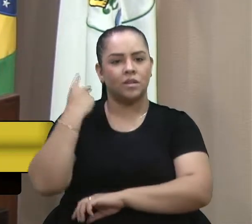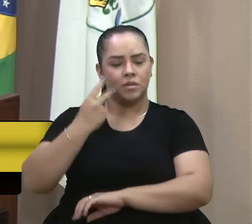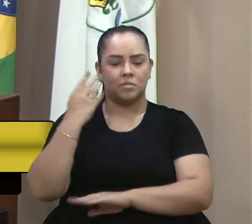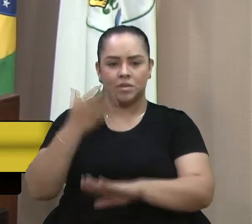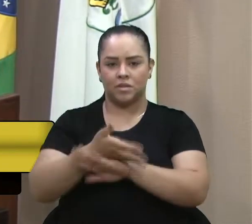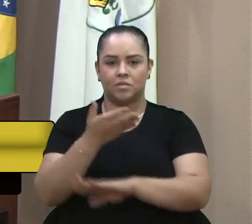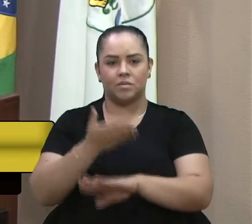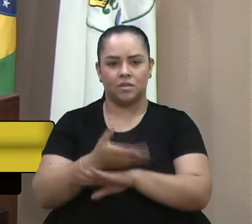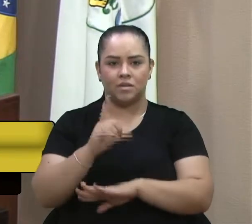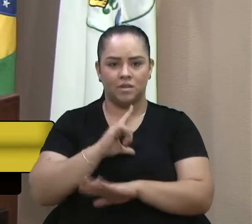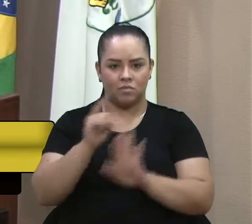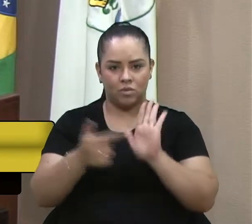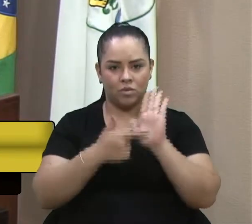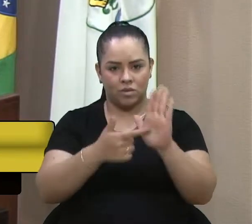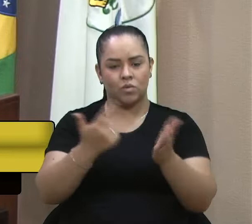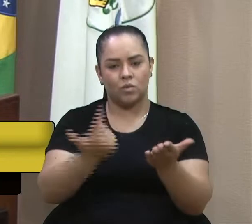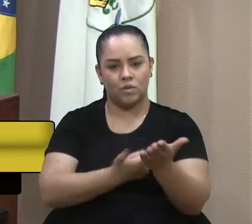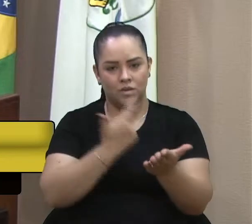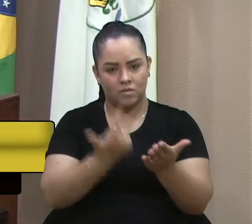tanto no lançamento do livro como na